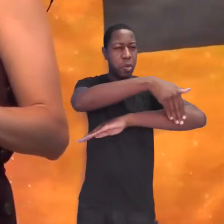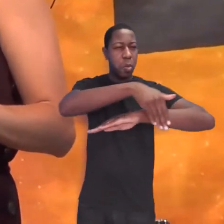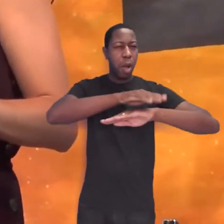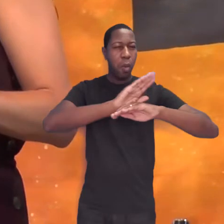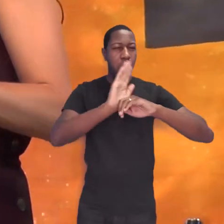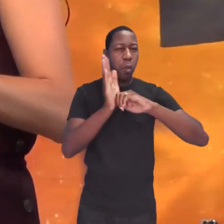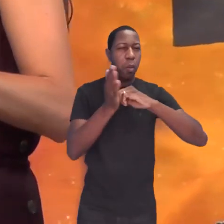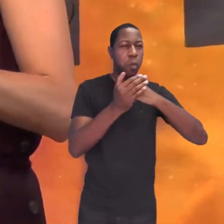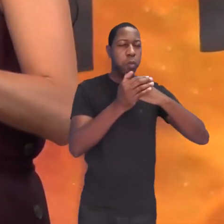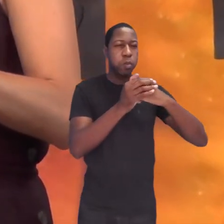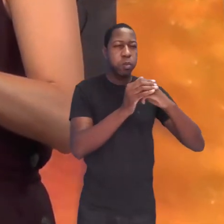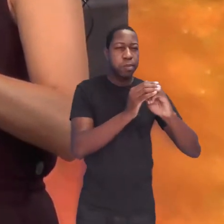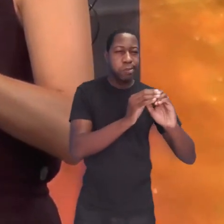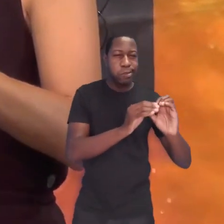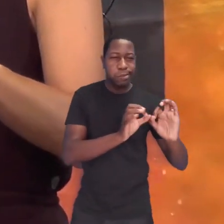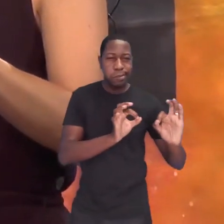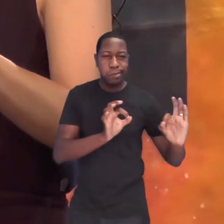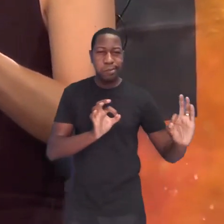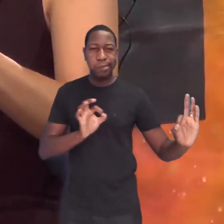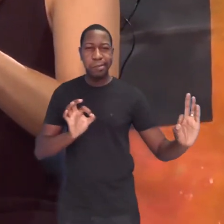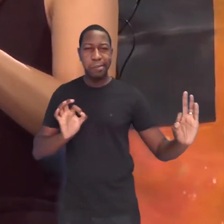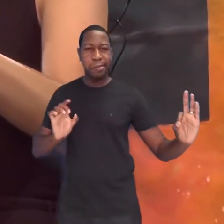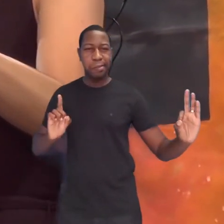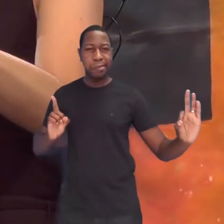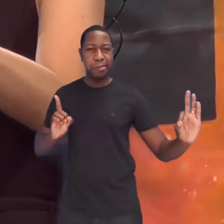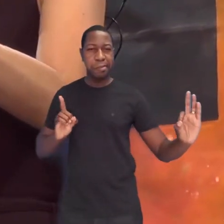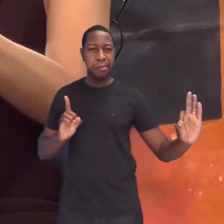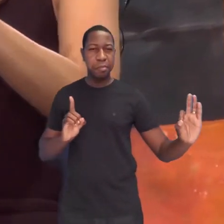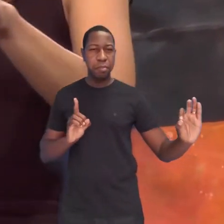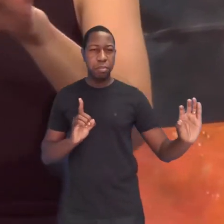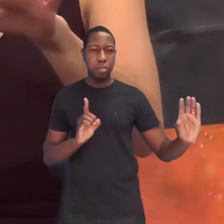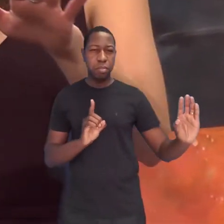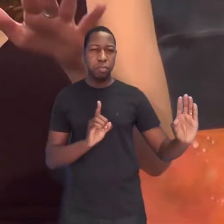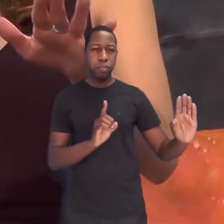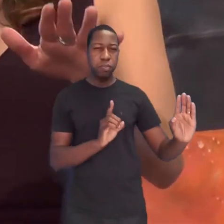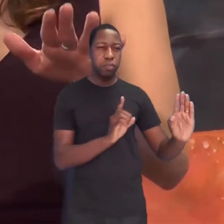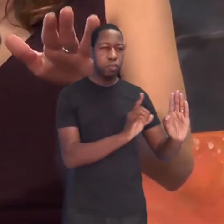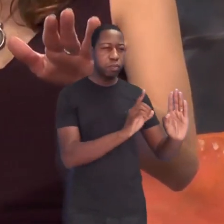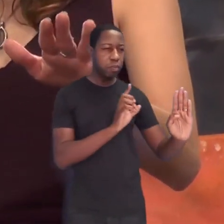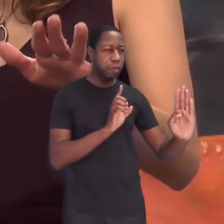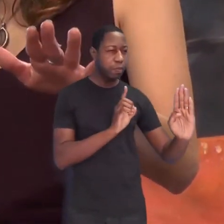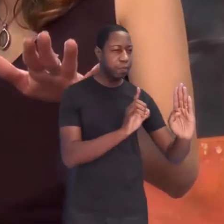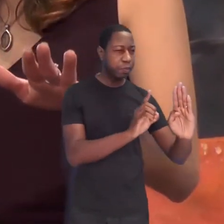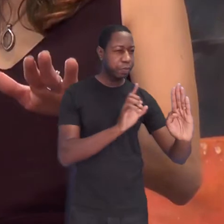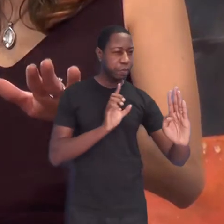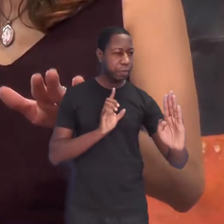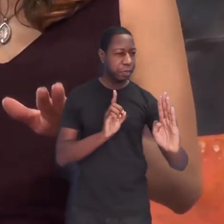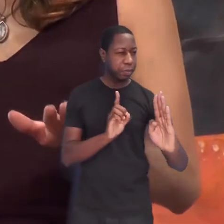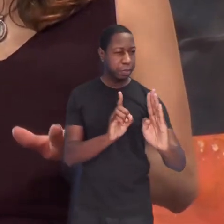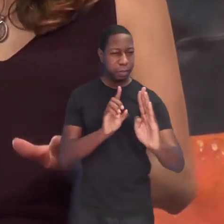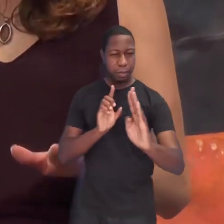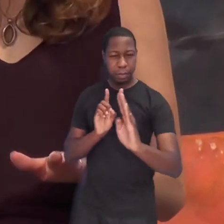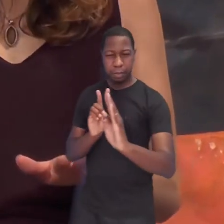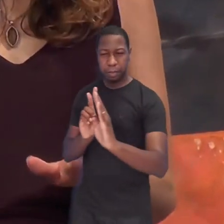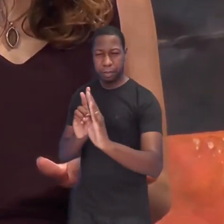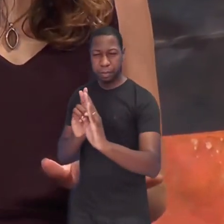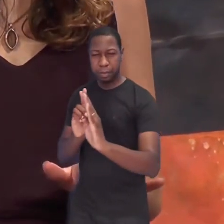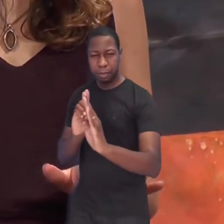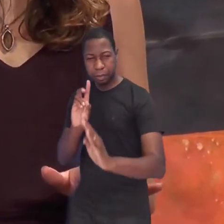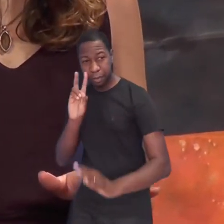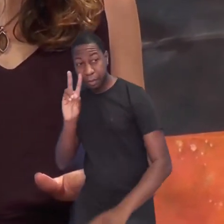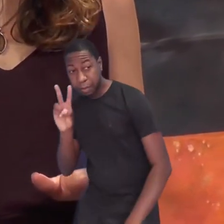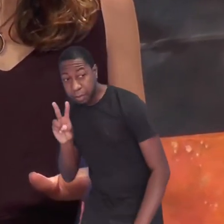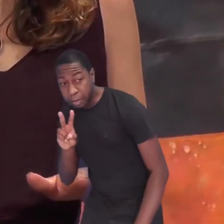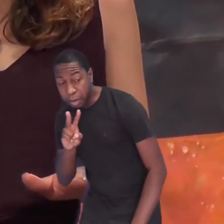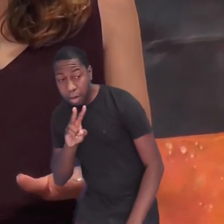ido. Quando ele começou a entrar e visitar as casas da rua, ele viu lá na